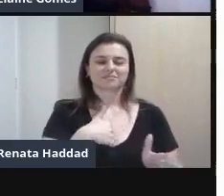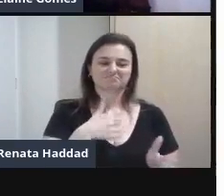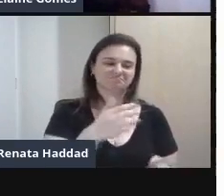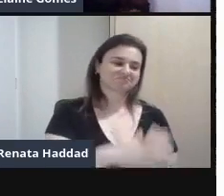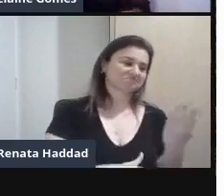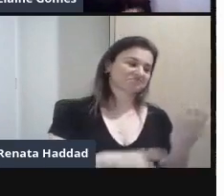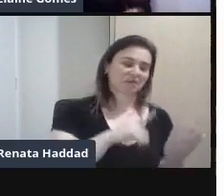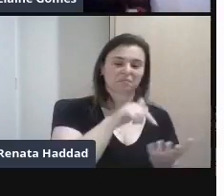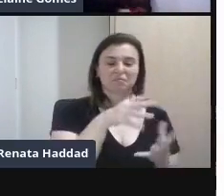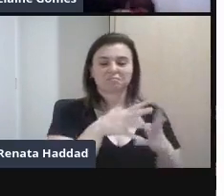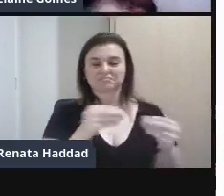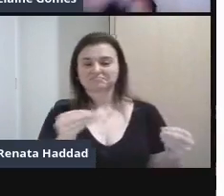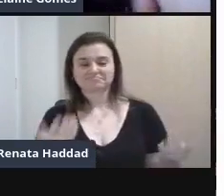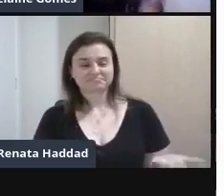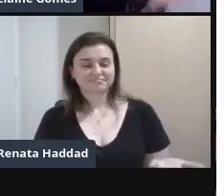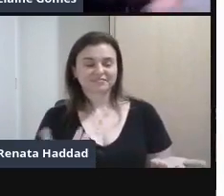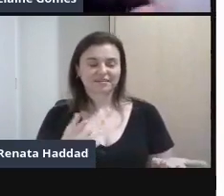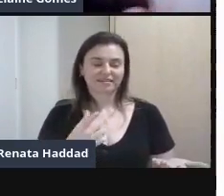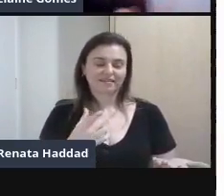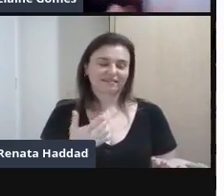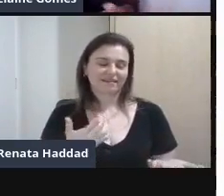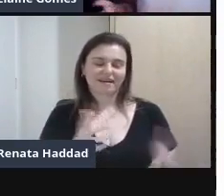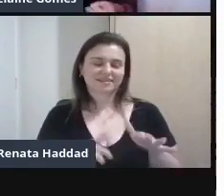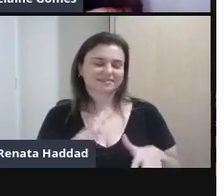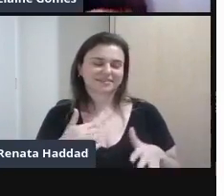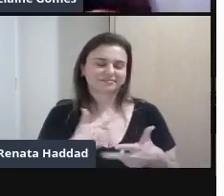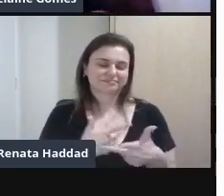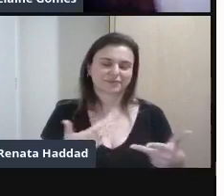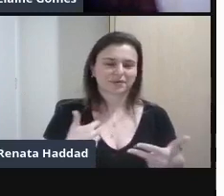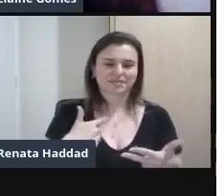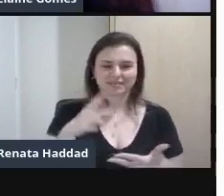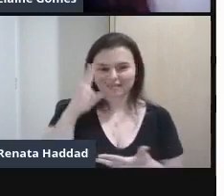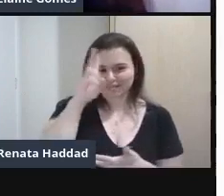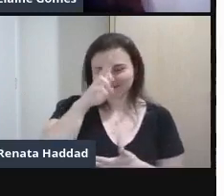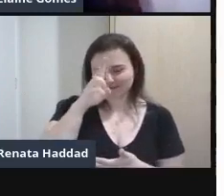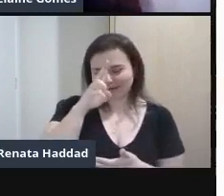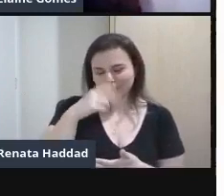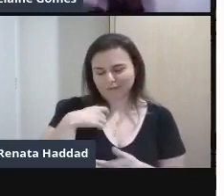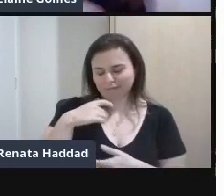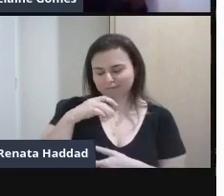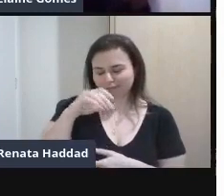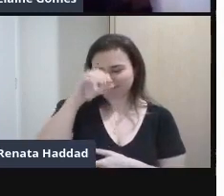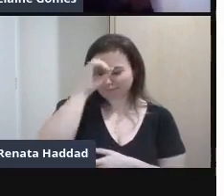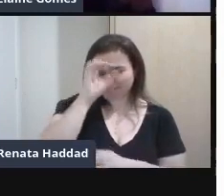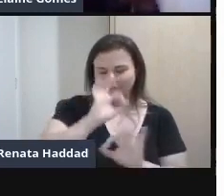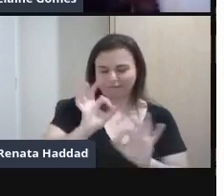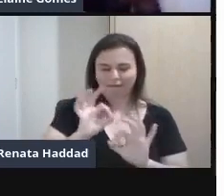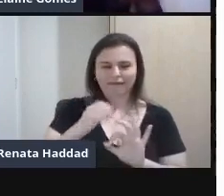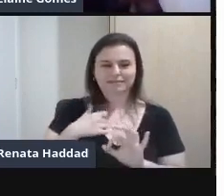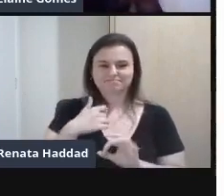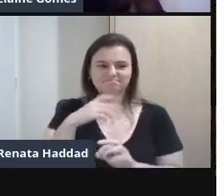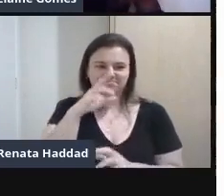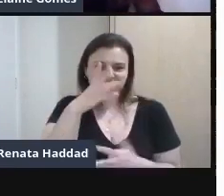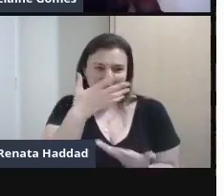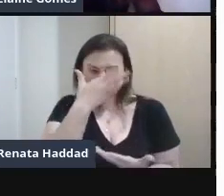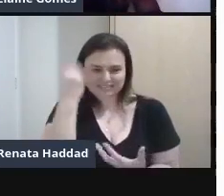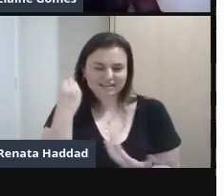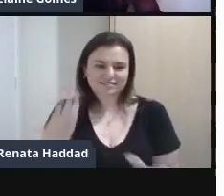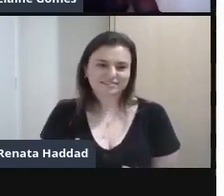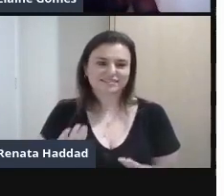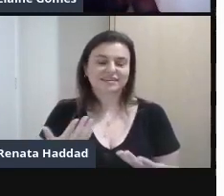não ouve mais falar Situações que a gente nem lembra Então são os 15 minutos de fama E muito ligado Ao consumismo